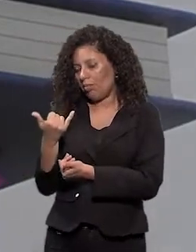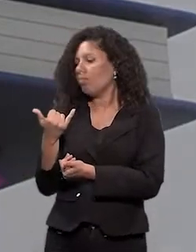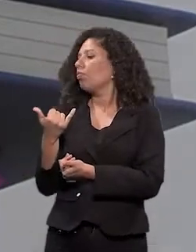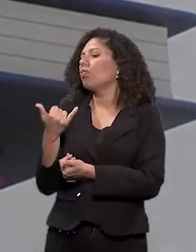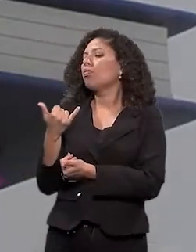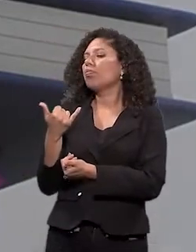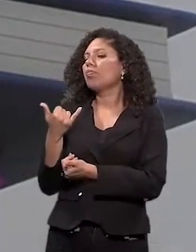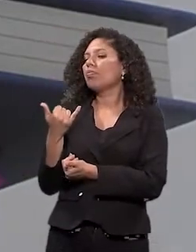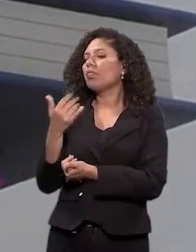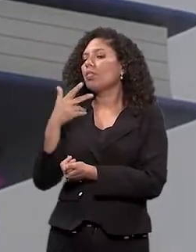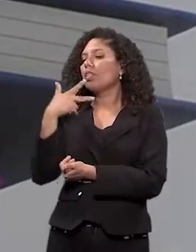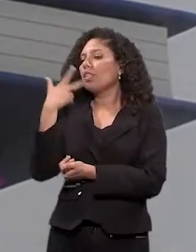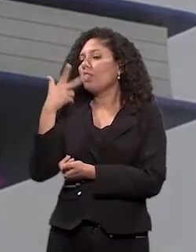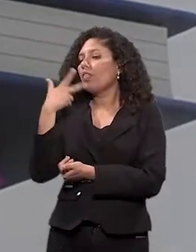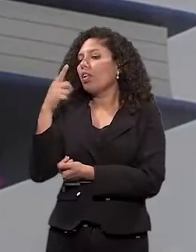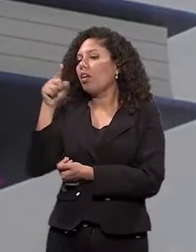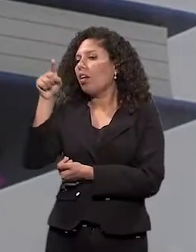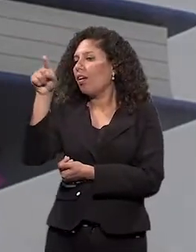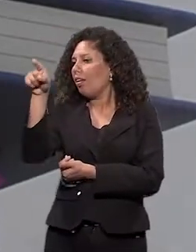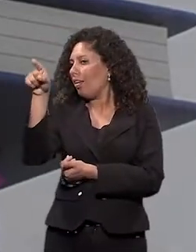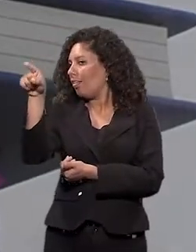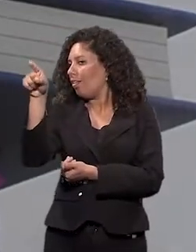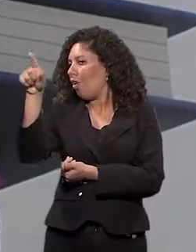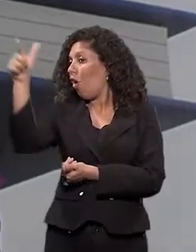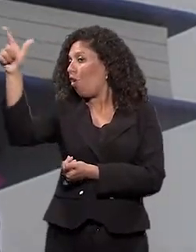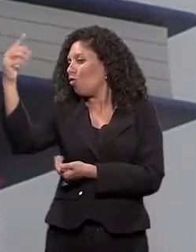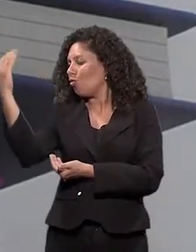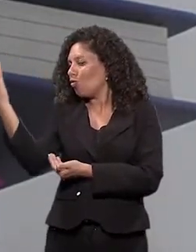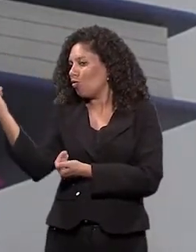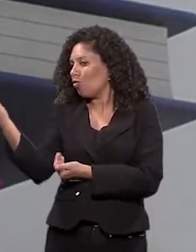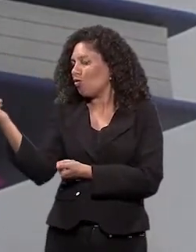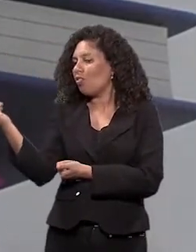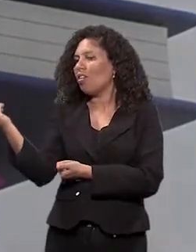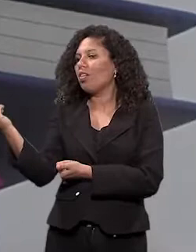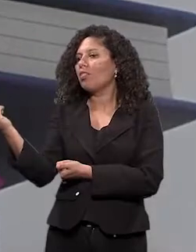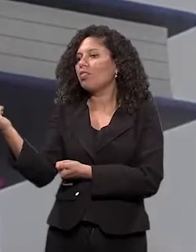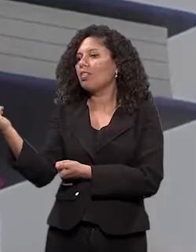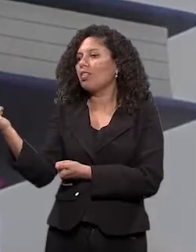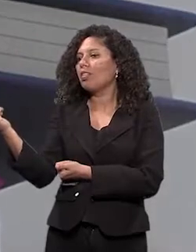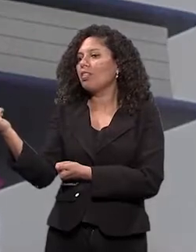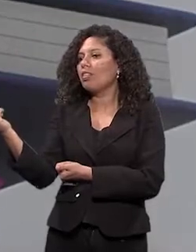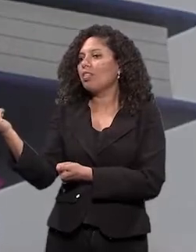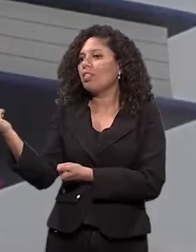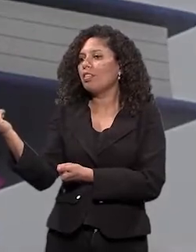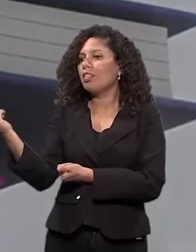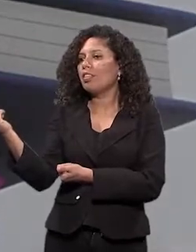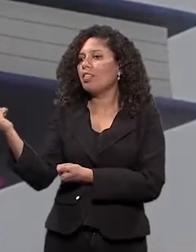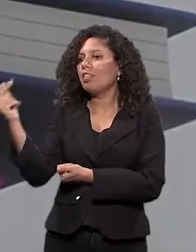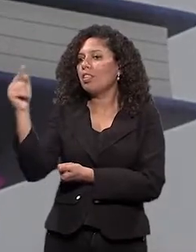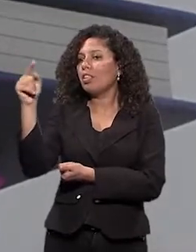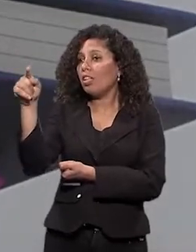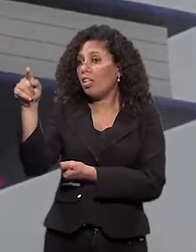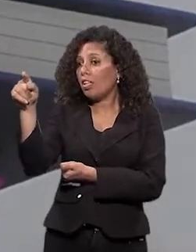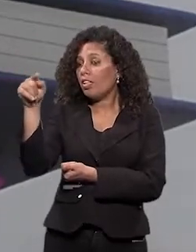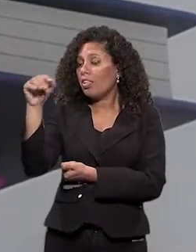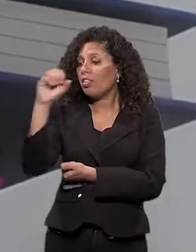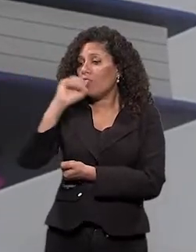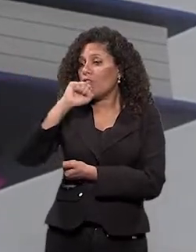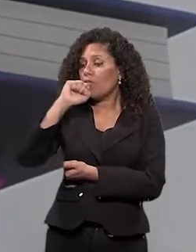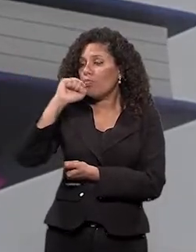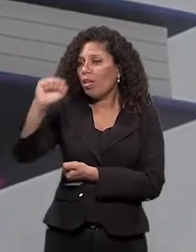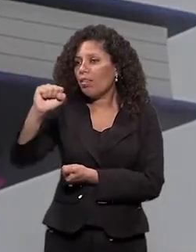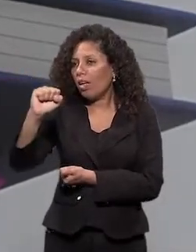dos garotos que estava preso, porque tinha participado do evento, que aí culminou na morte de um guitarrista de uma banda do